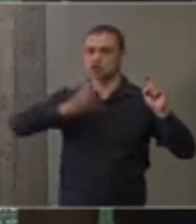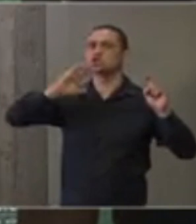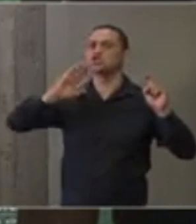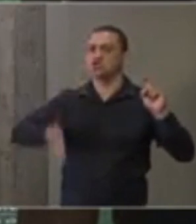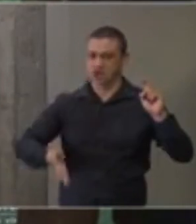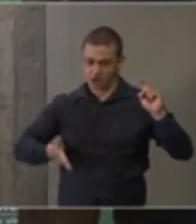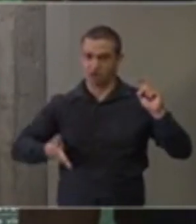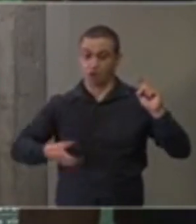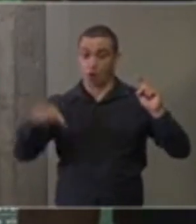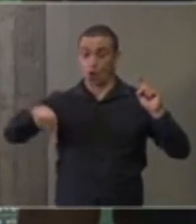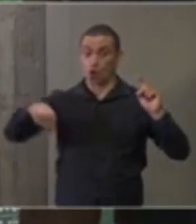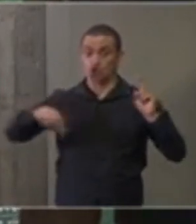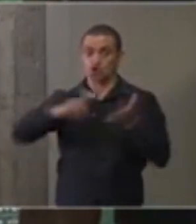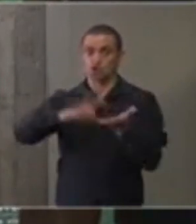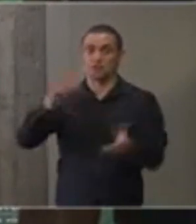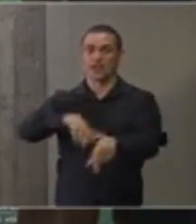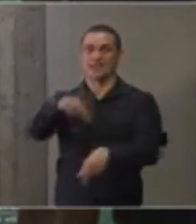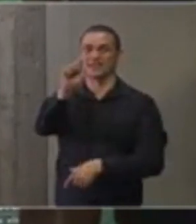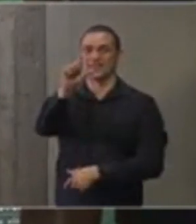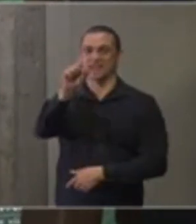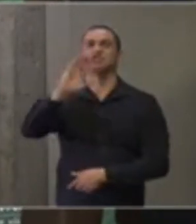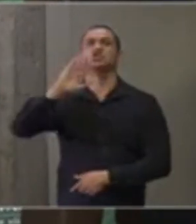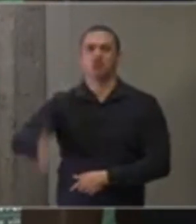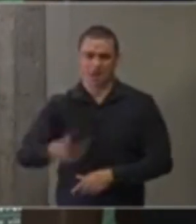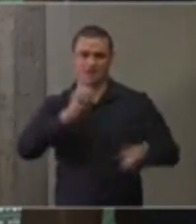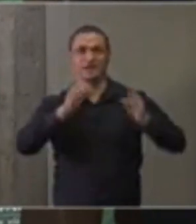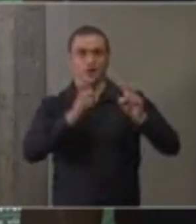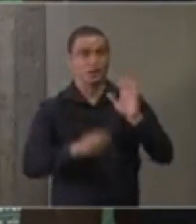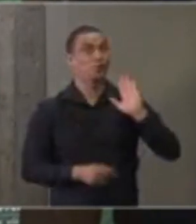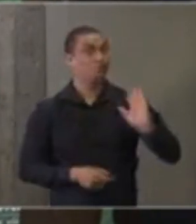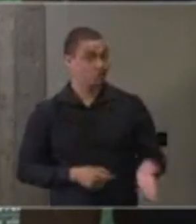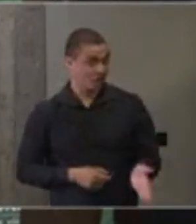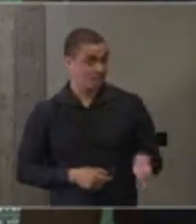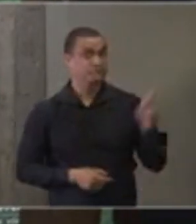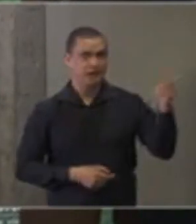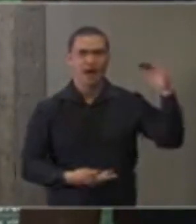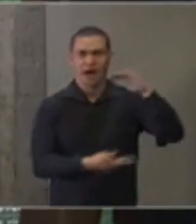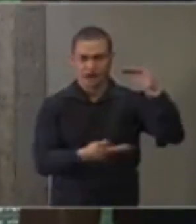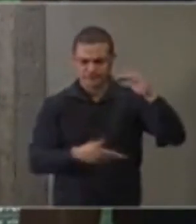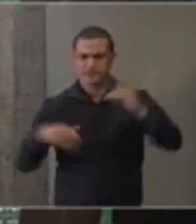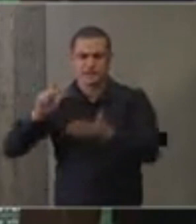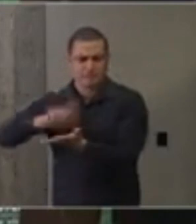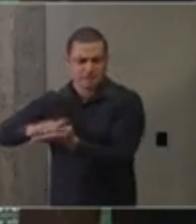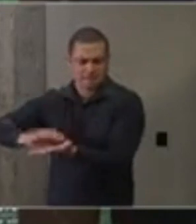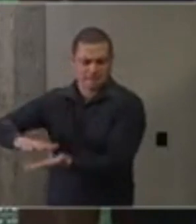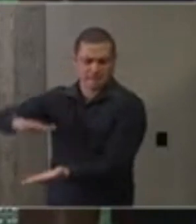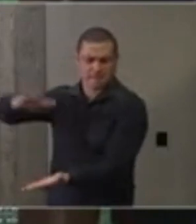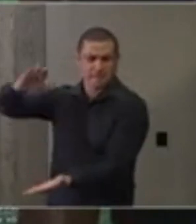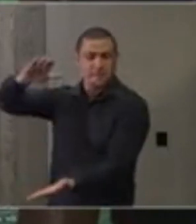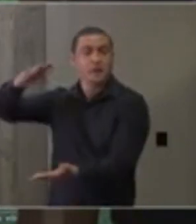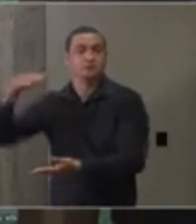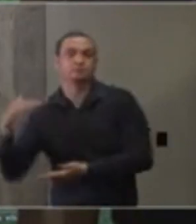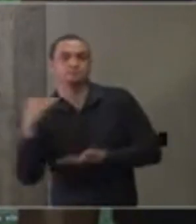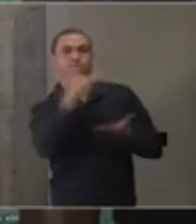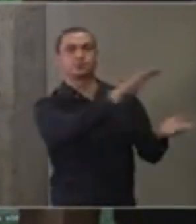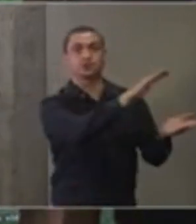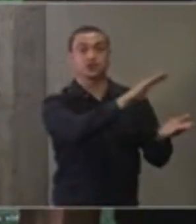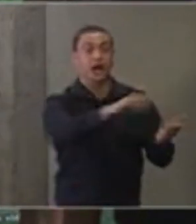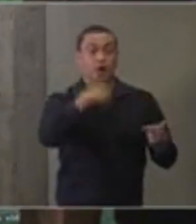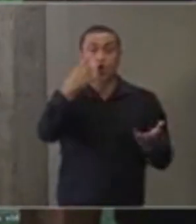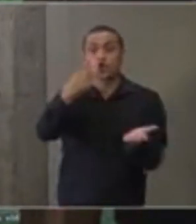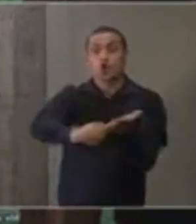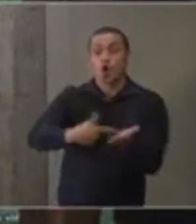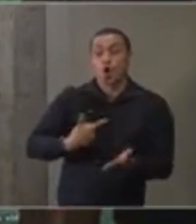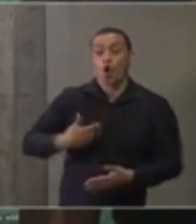A reunião inicial foi feita hoje às 10 horas da manhã. A Anvisa recebeu informações e já marcou uma segunda